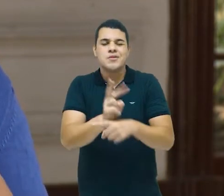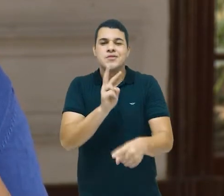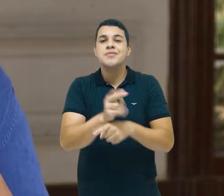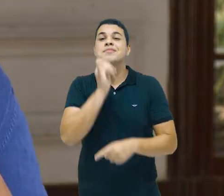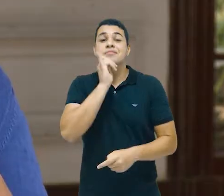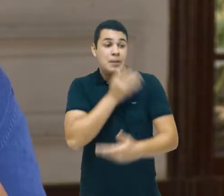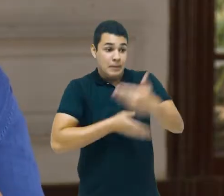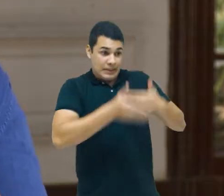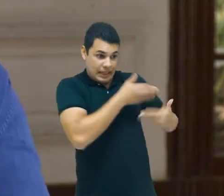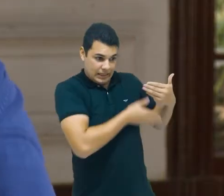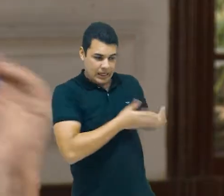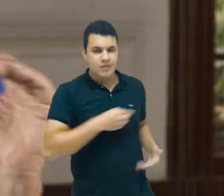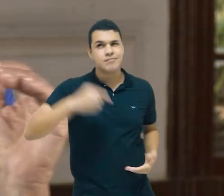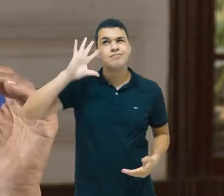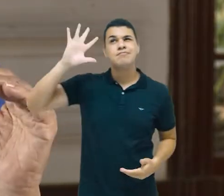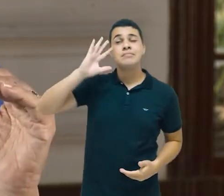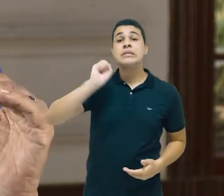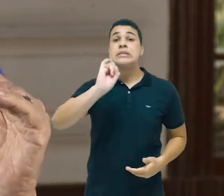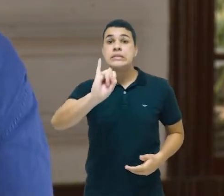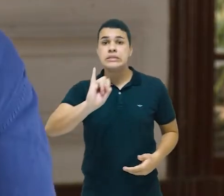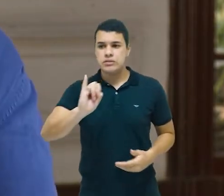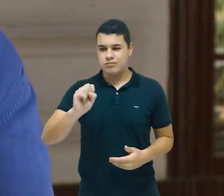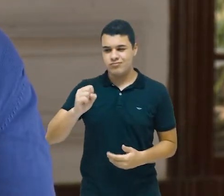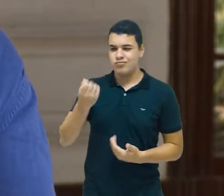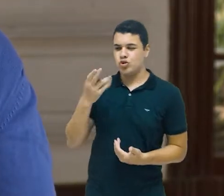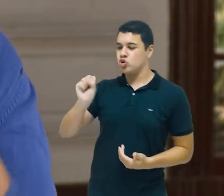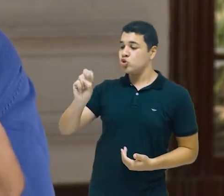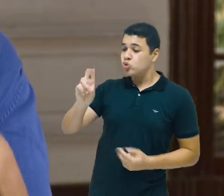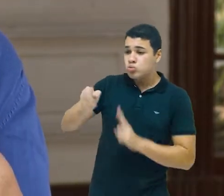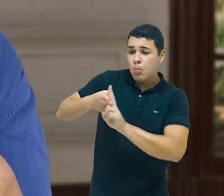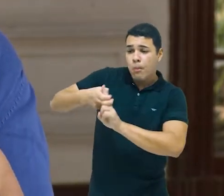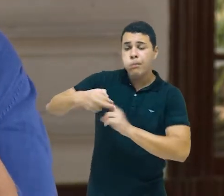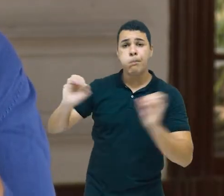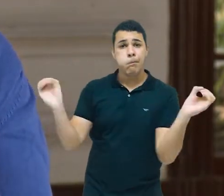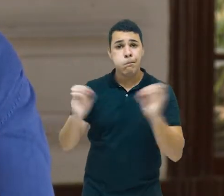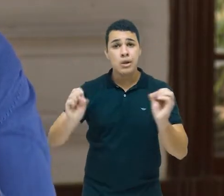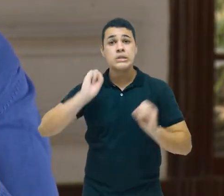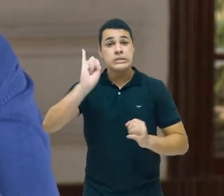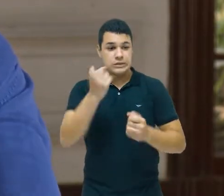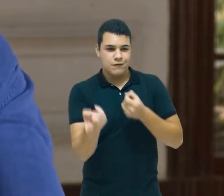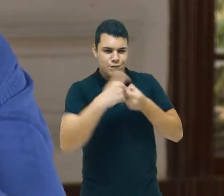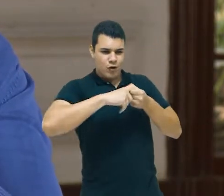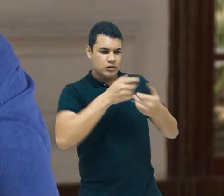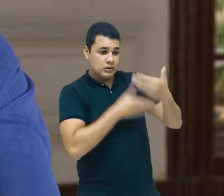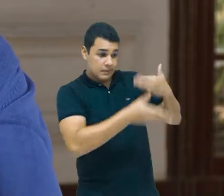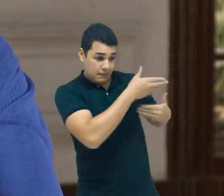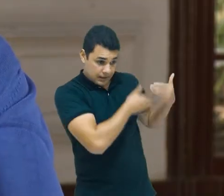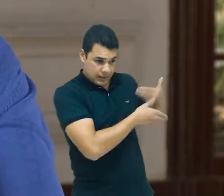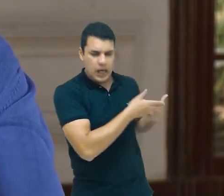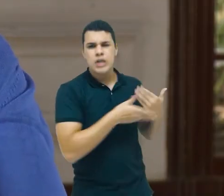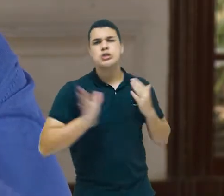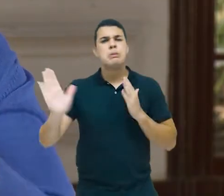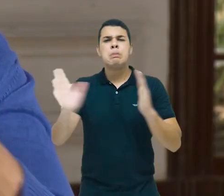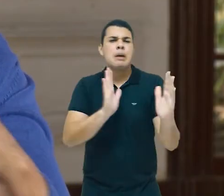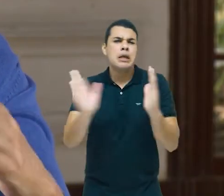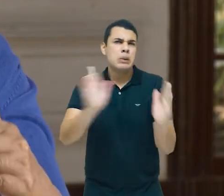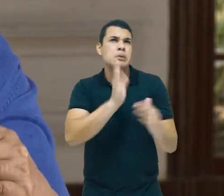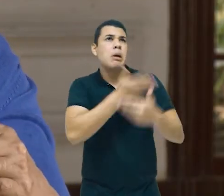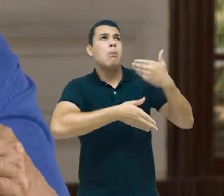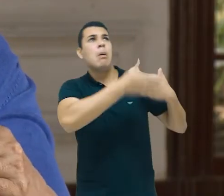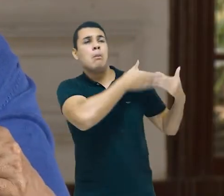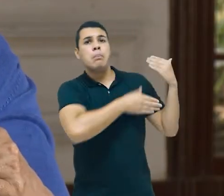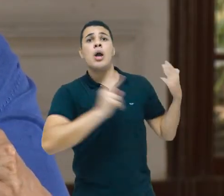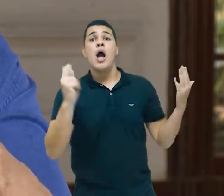junto comigo esse exercício, como se não houvesse SUS. Supondo que a gente voltasse ao passado, que fosse no passado que a